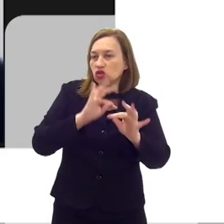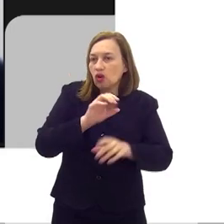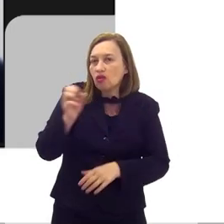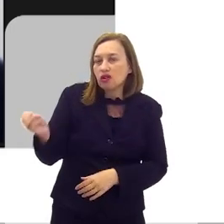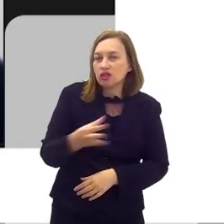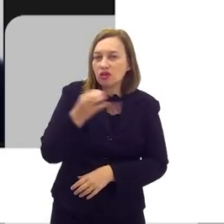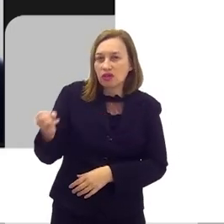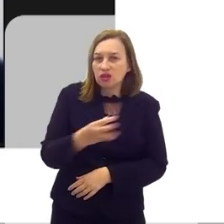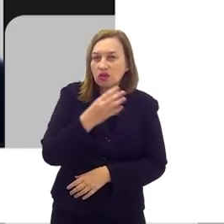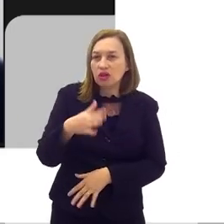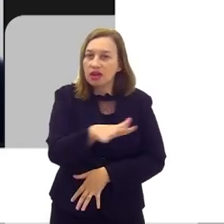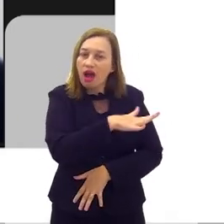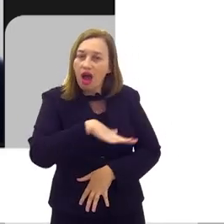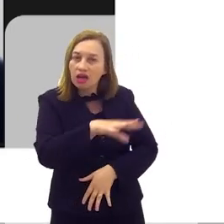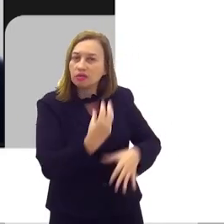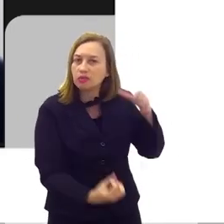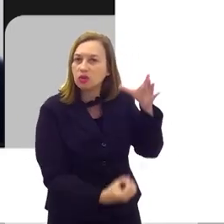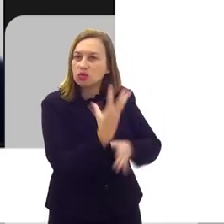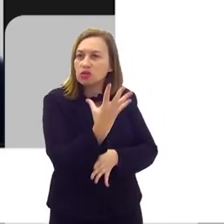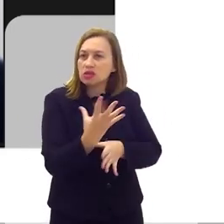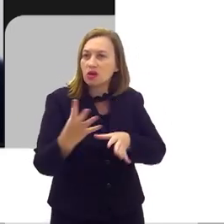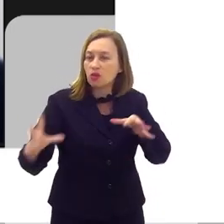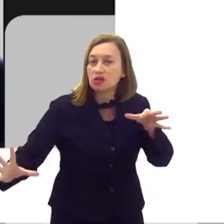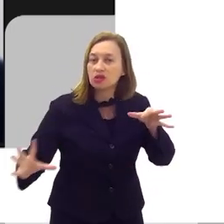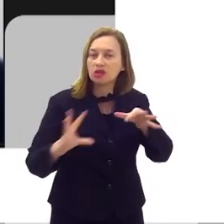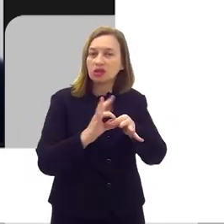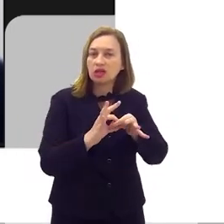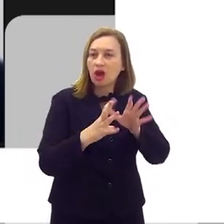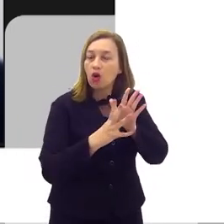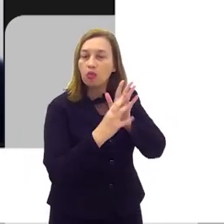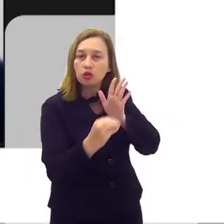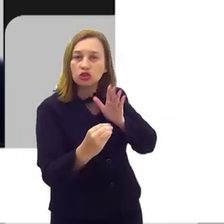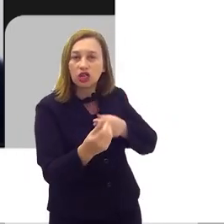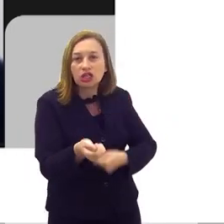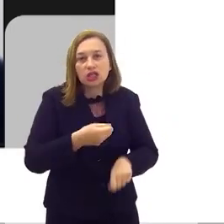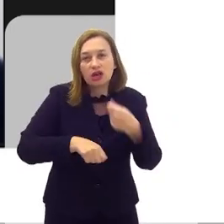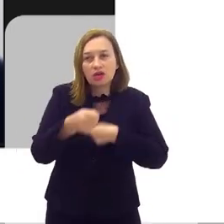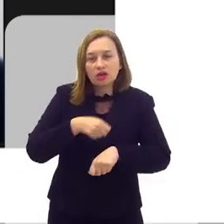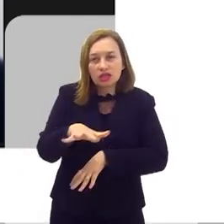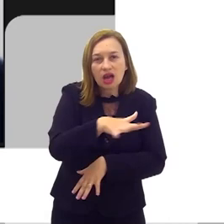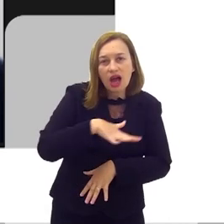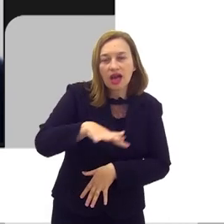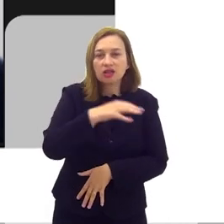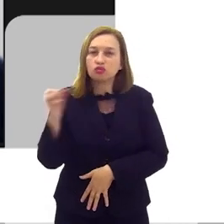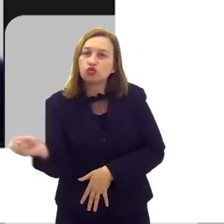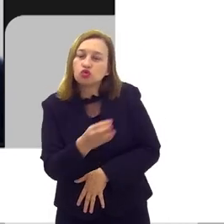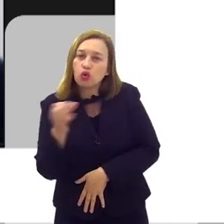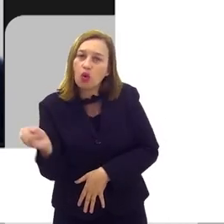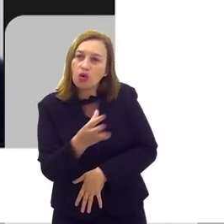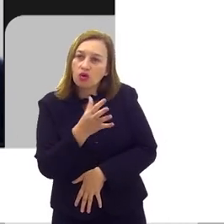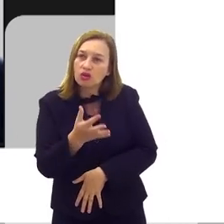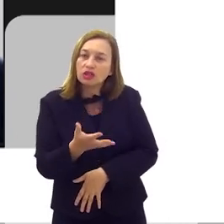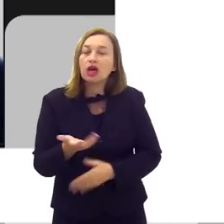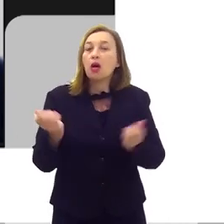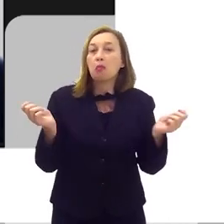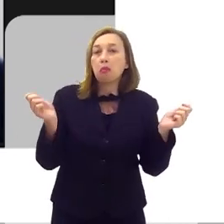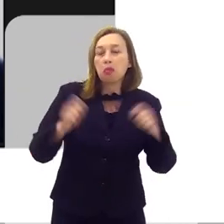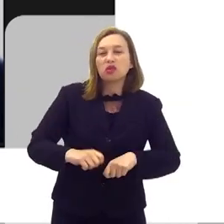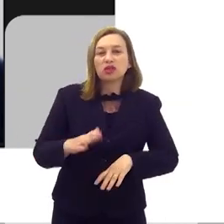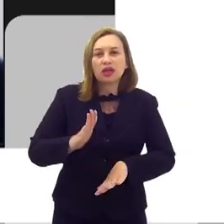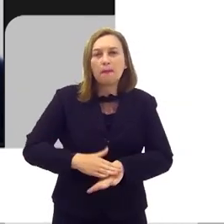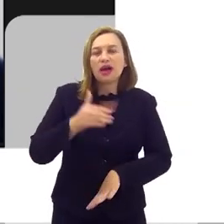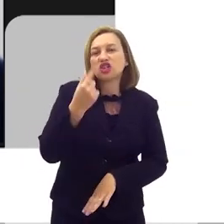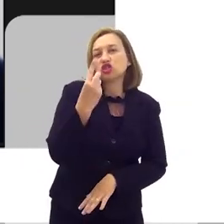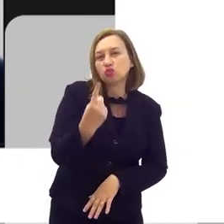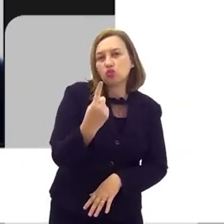tecnológicas e inovadoras, as ICTs, e o setor produtivo, de forma a se adequar ao modelo de negócio praticado no mercado de